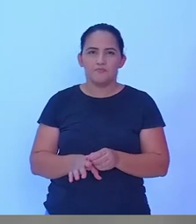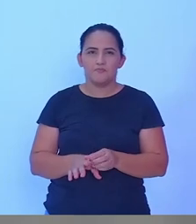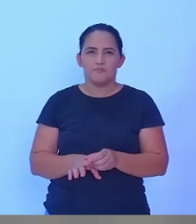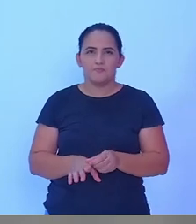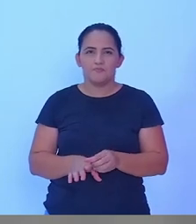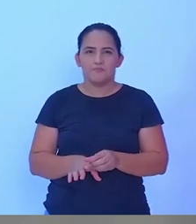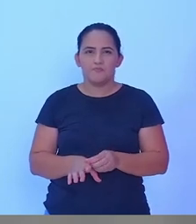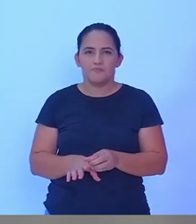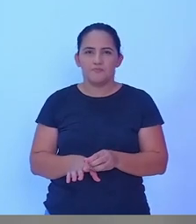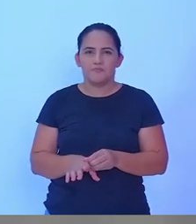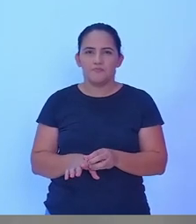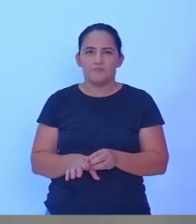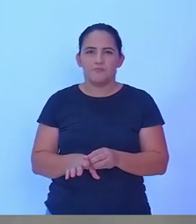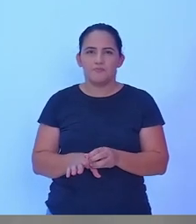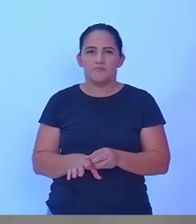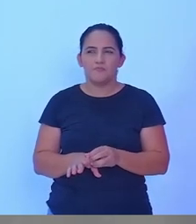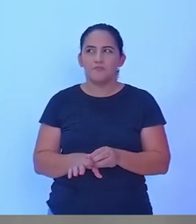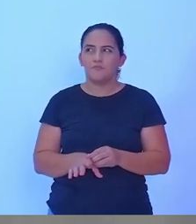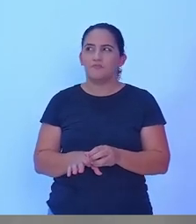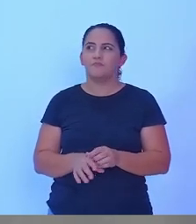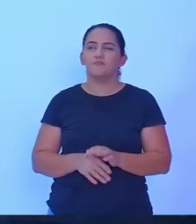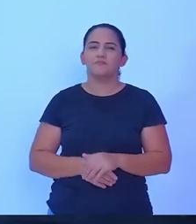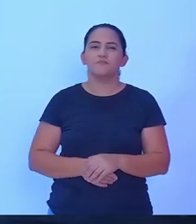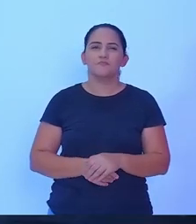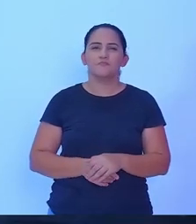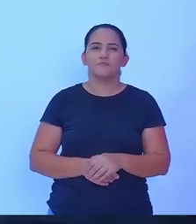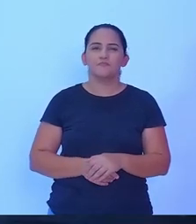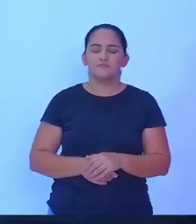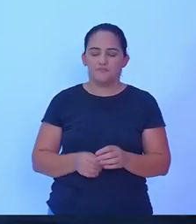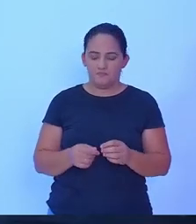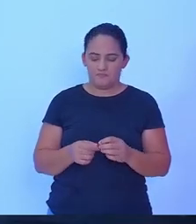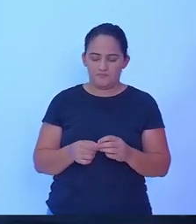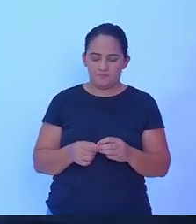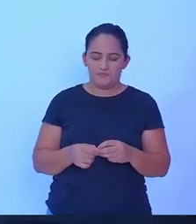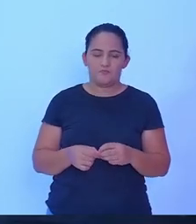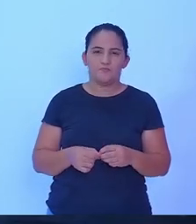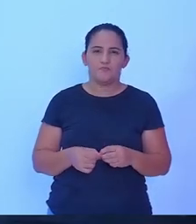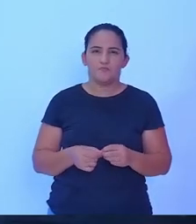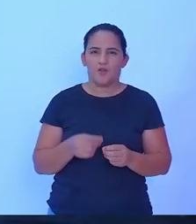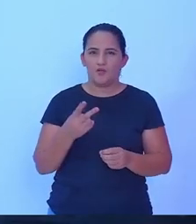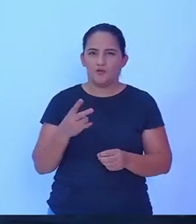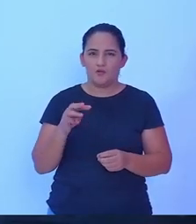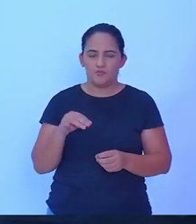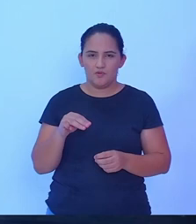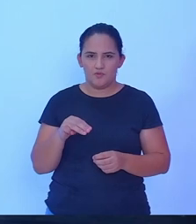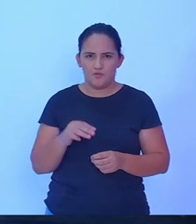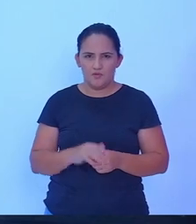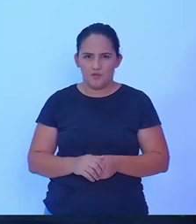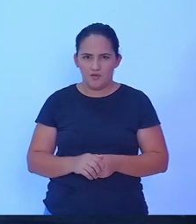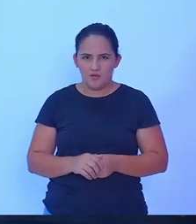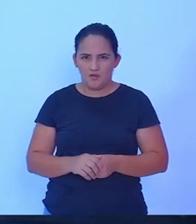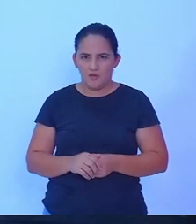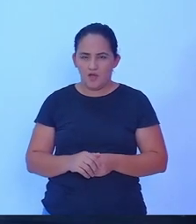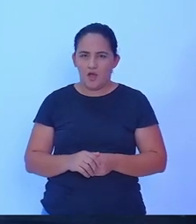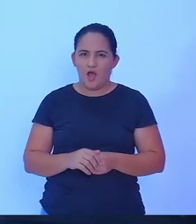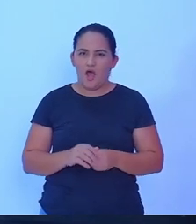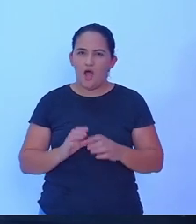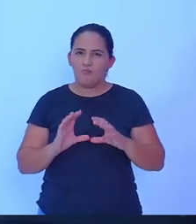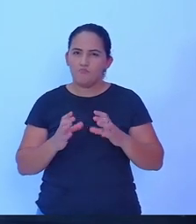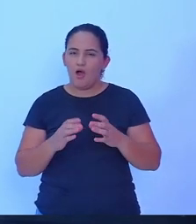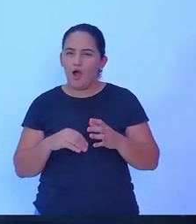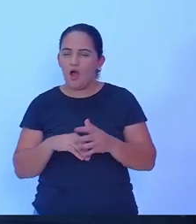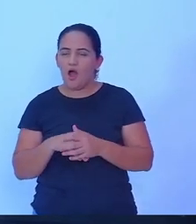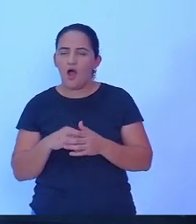para a resposta. Agora. O esporte, ele é fundamental para o